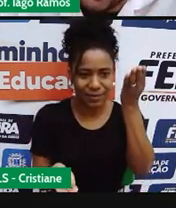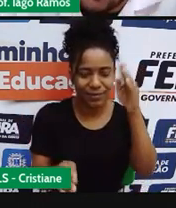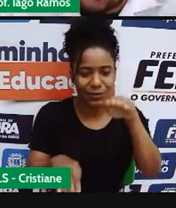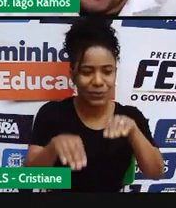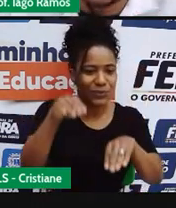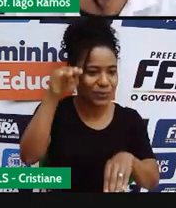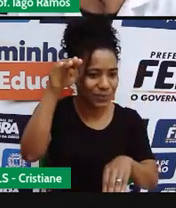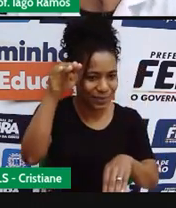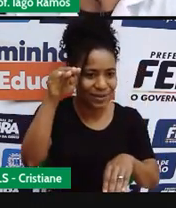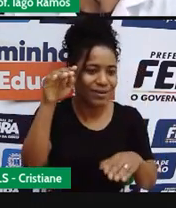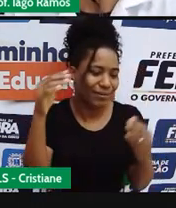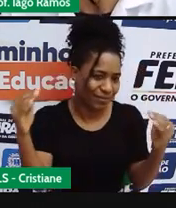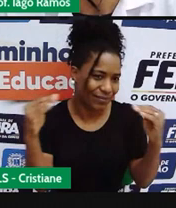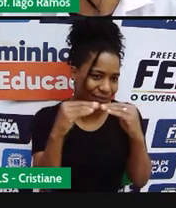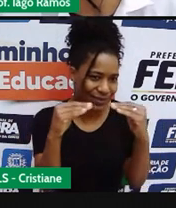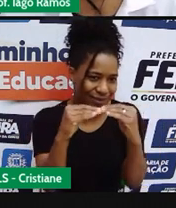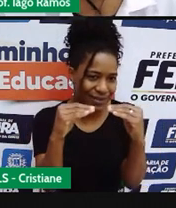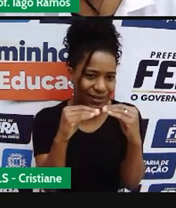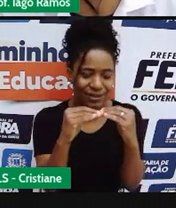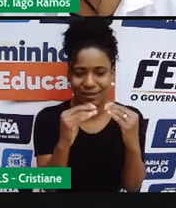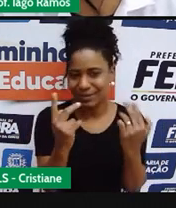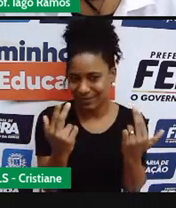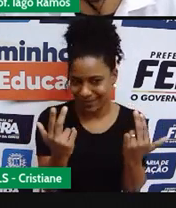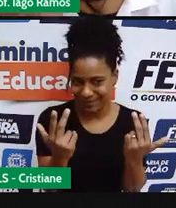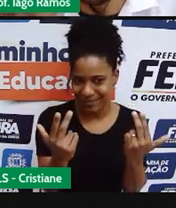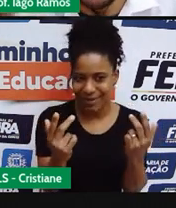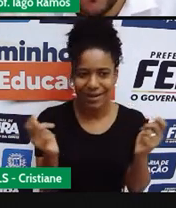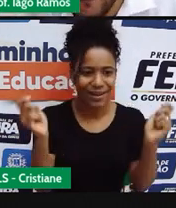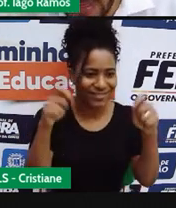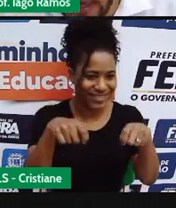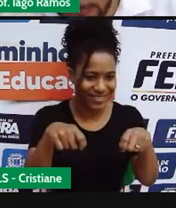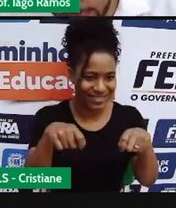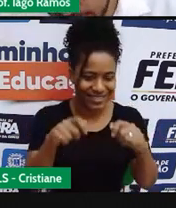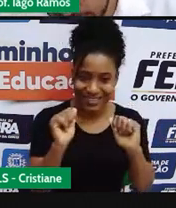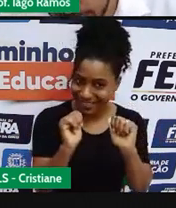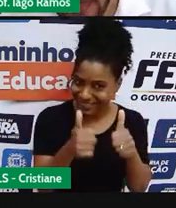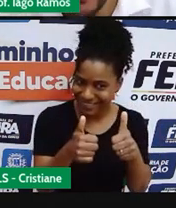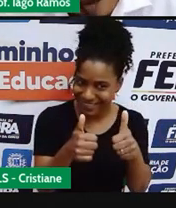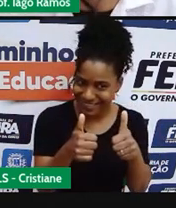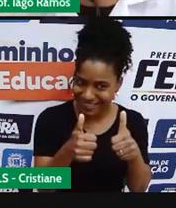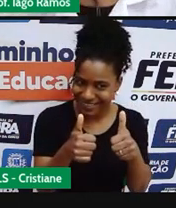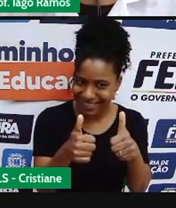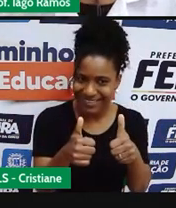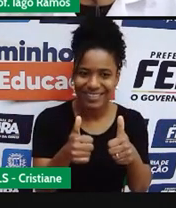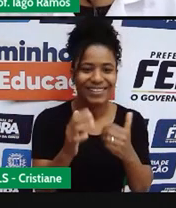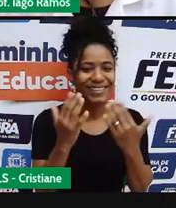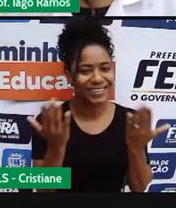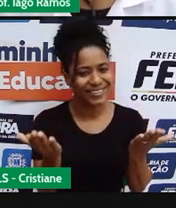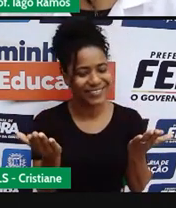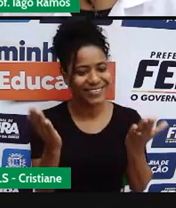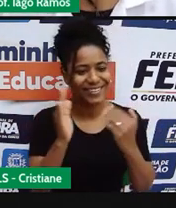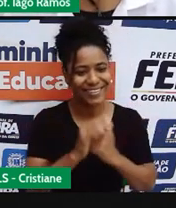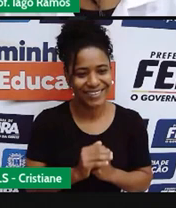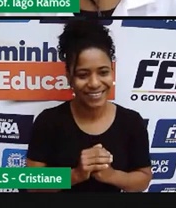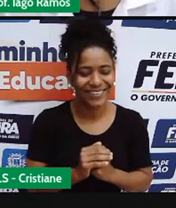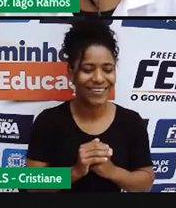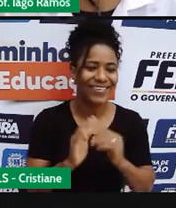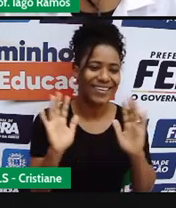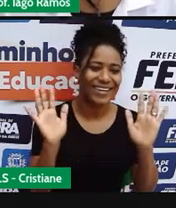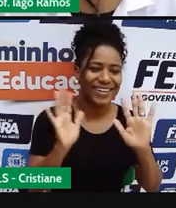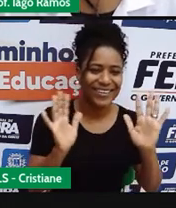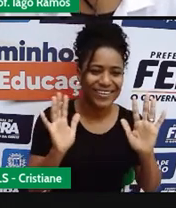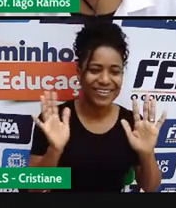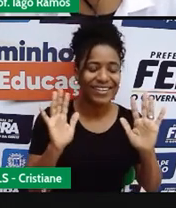e está acontecendo ali uma proporcionalidade. Tá bom? Bacana? Bom, e aí eu me despeço, né,